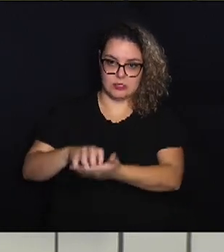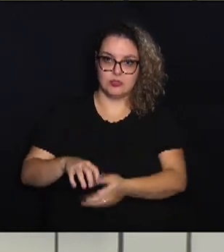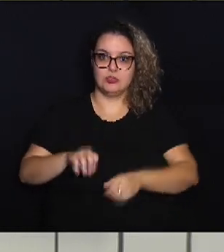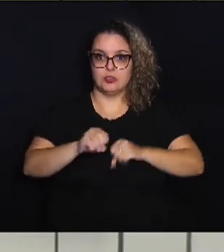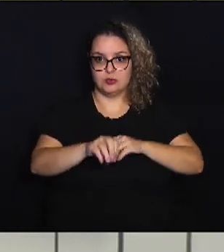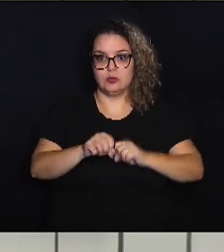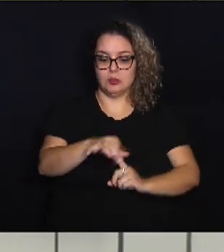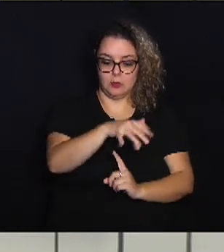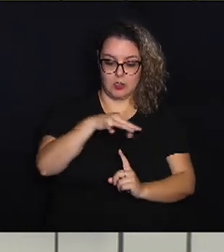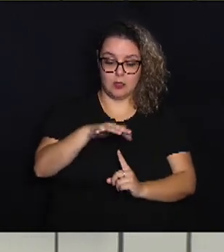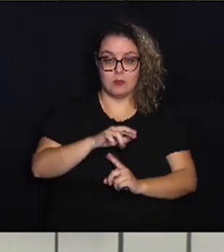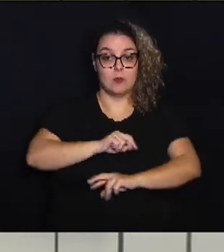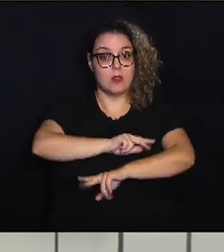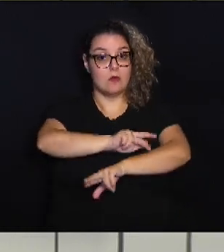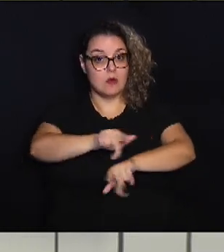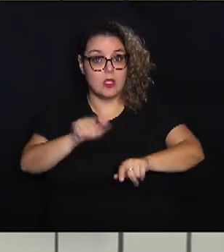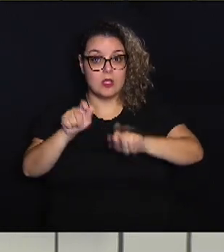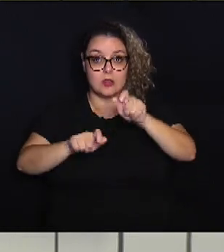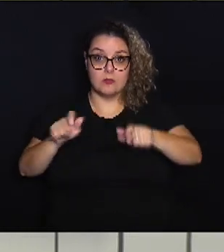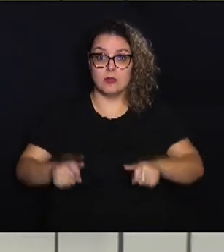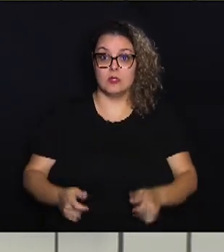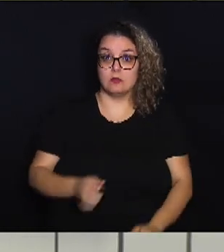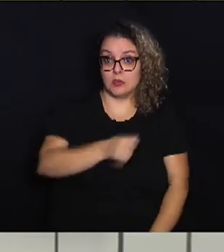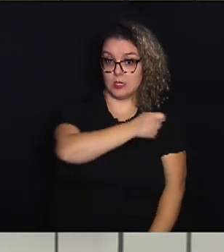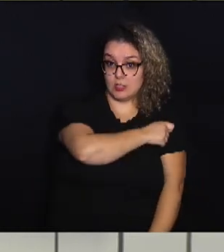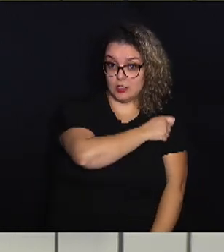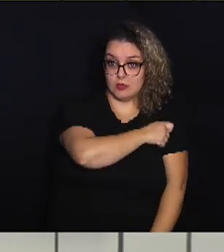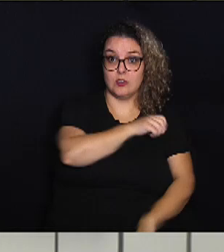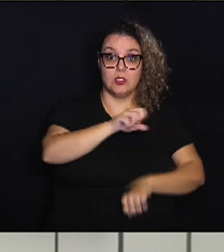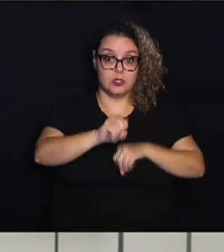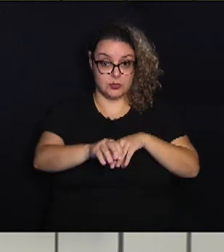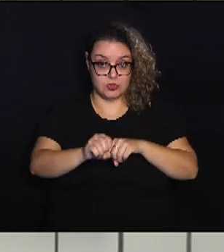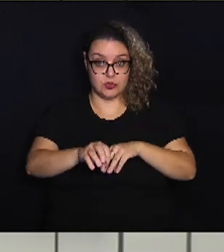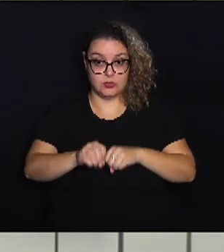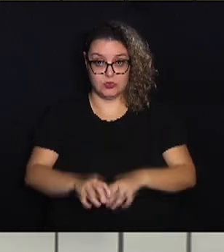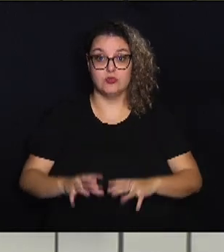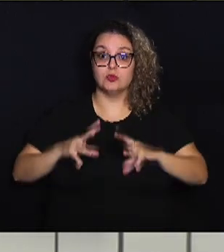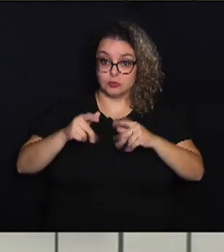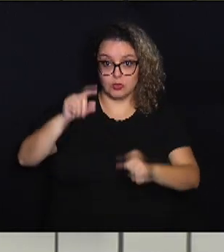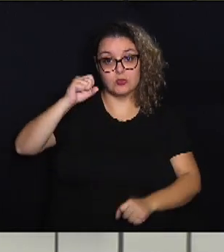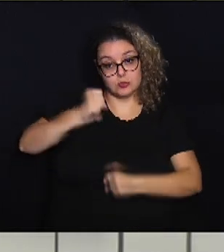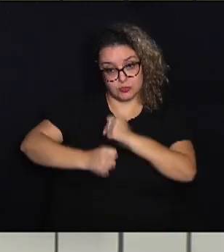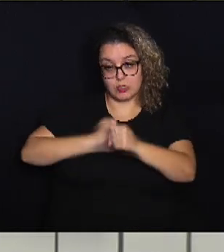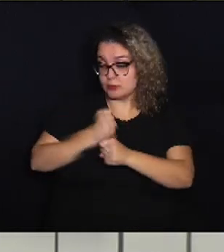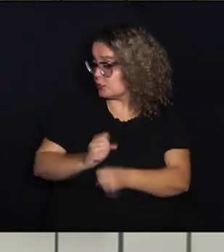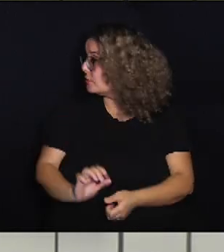atendendo milhares de pessoas entre alunos e educadores todos os anos.